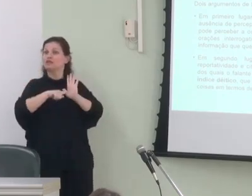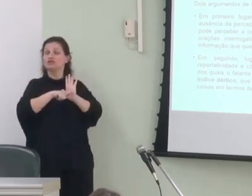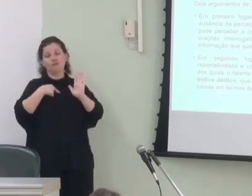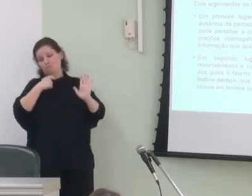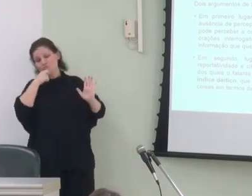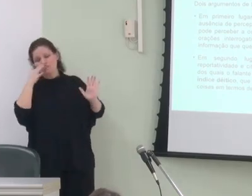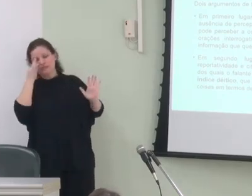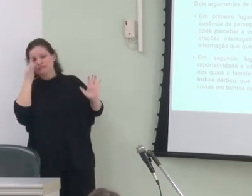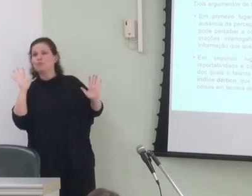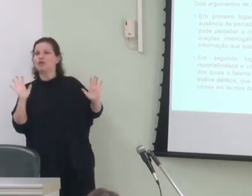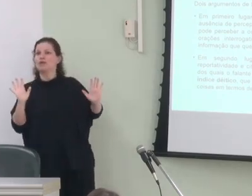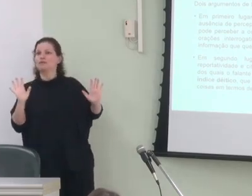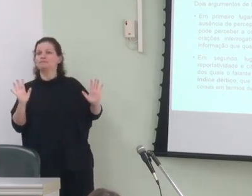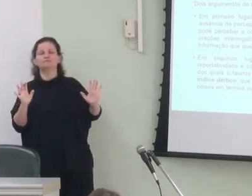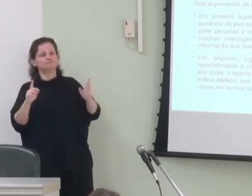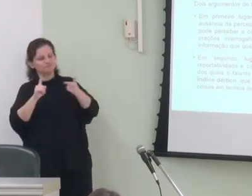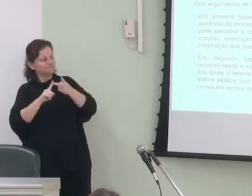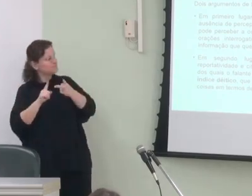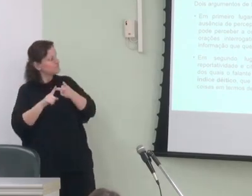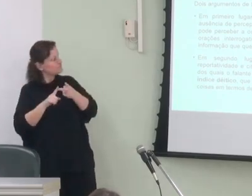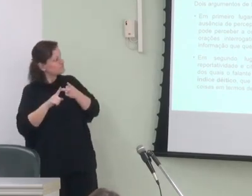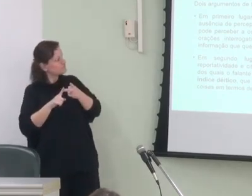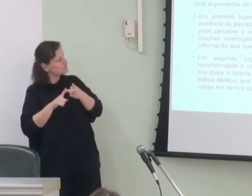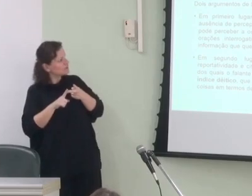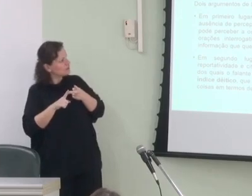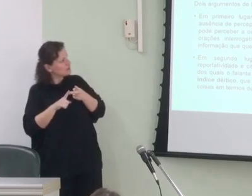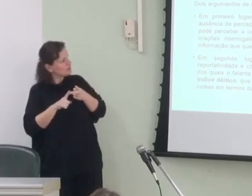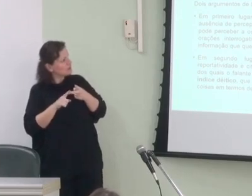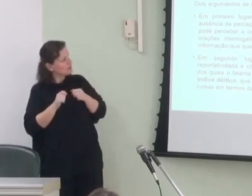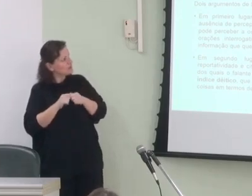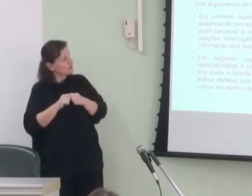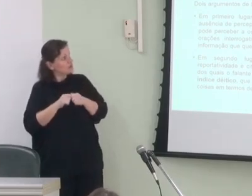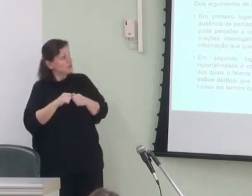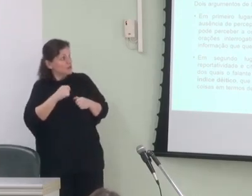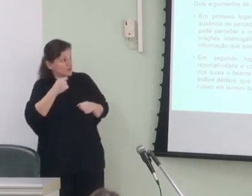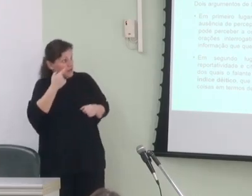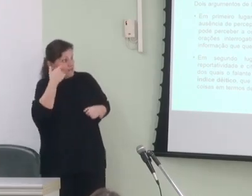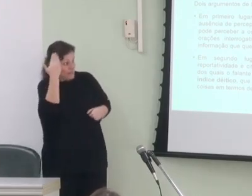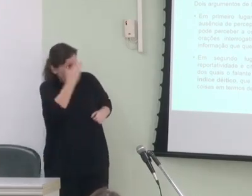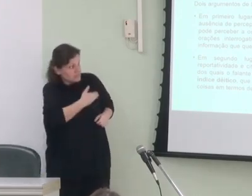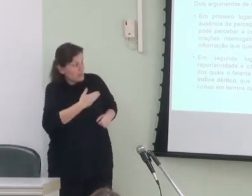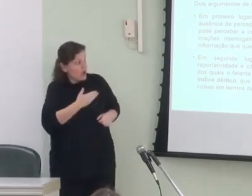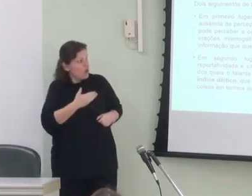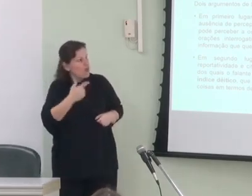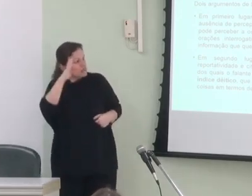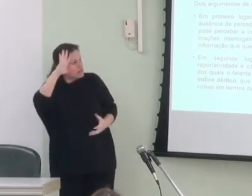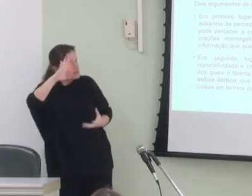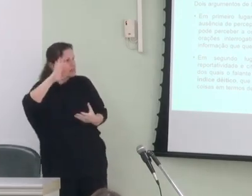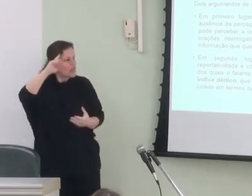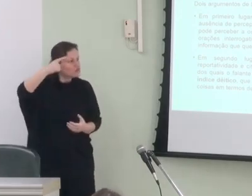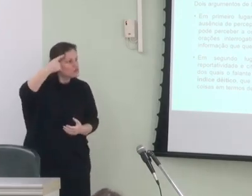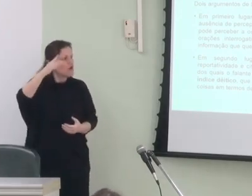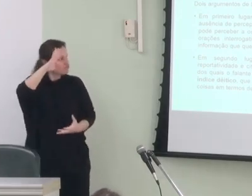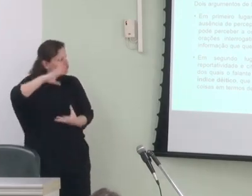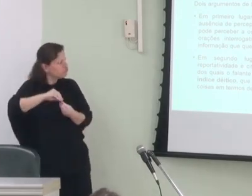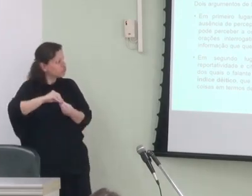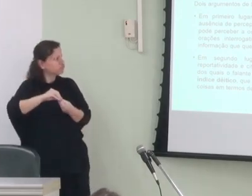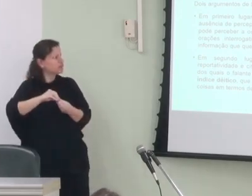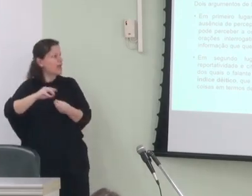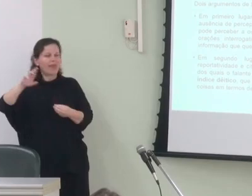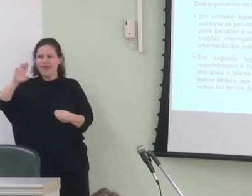testemunhei segundo lugar enquanto evidenciais de dedução inferência e